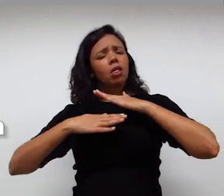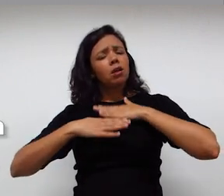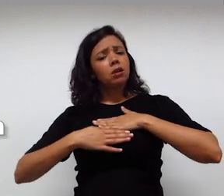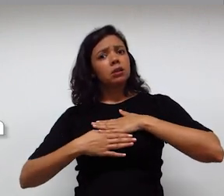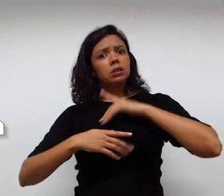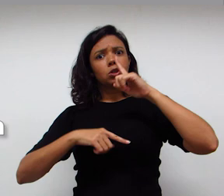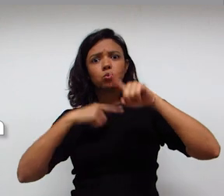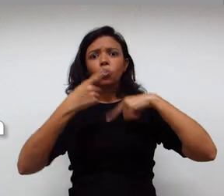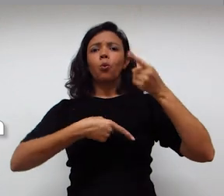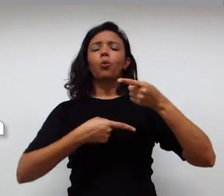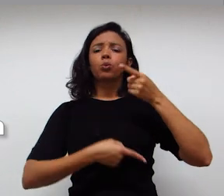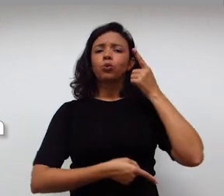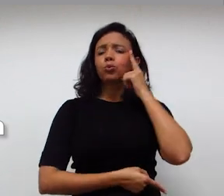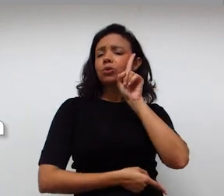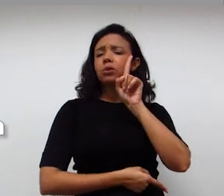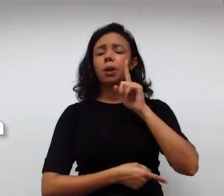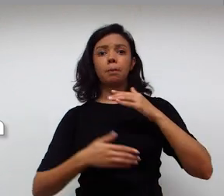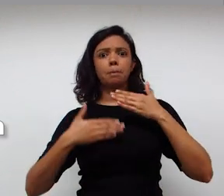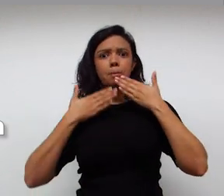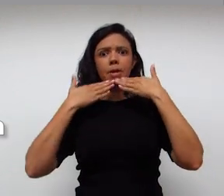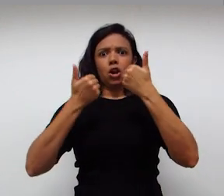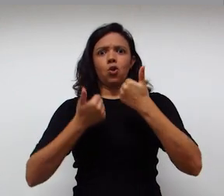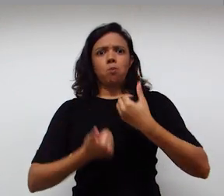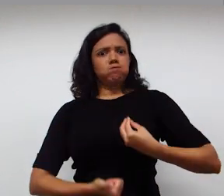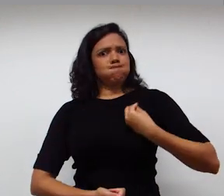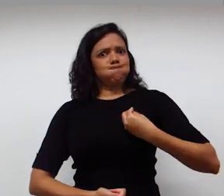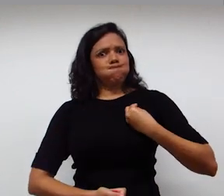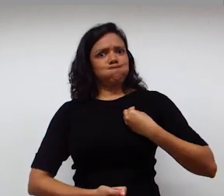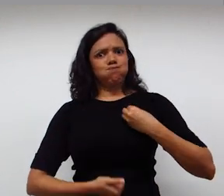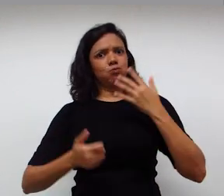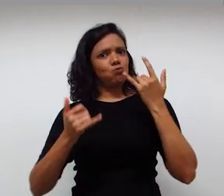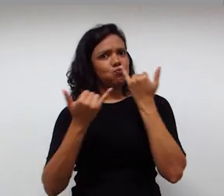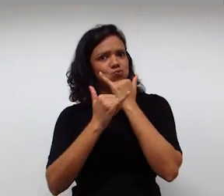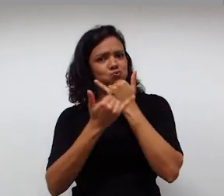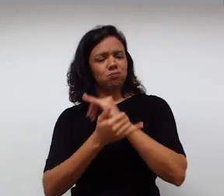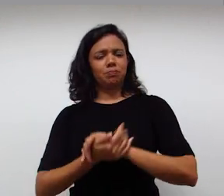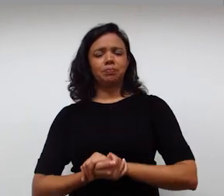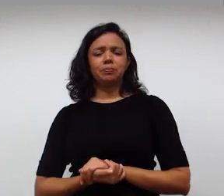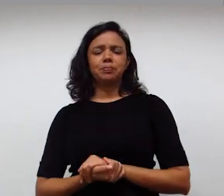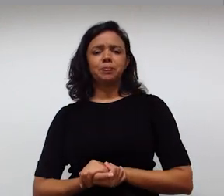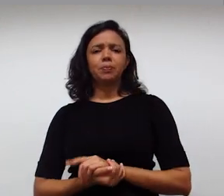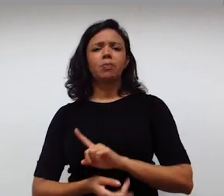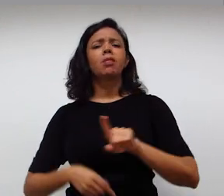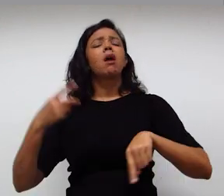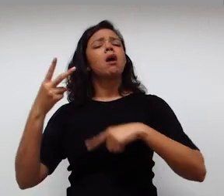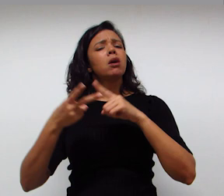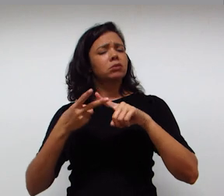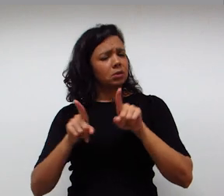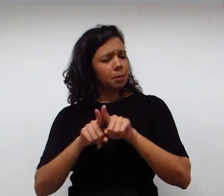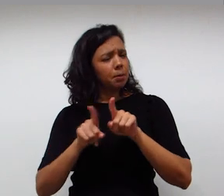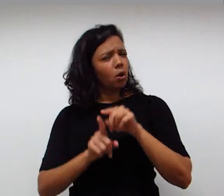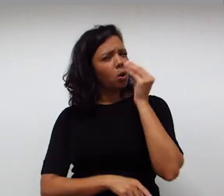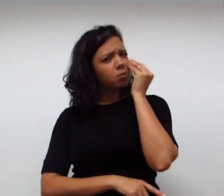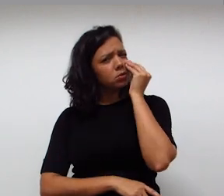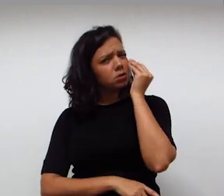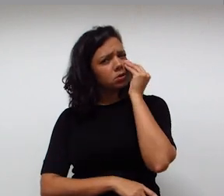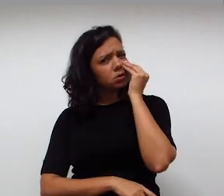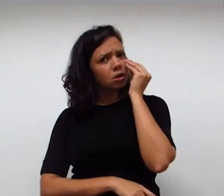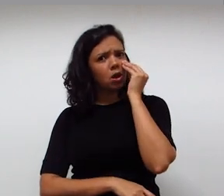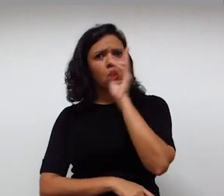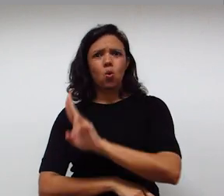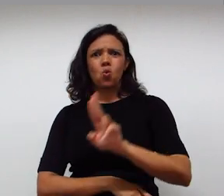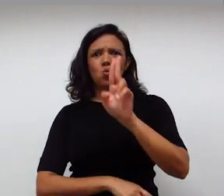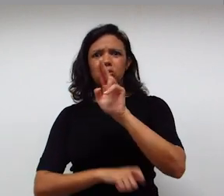esteja disposta, melhor disposta no outro dia. Outra questão que devemos observar é o uso